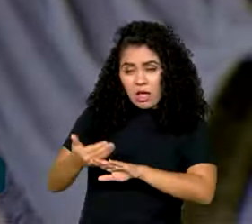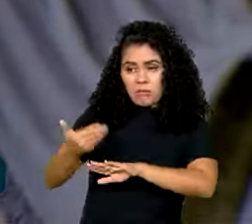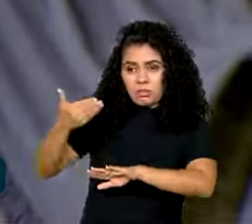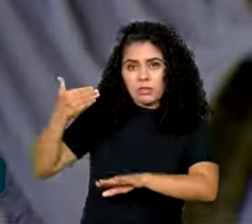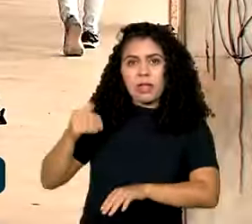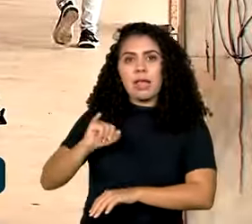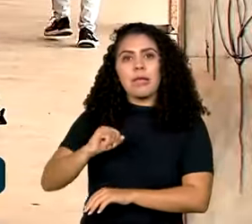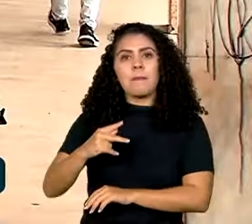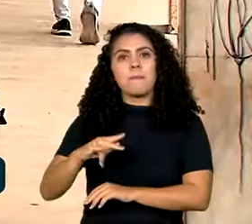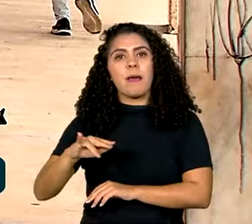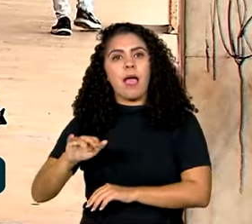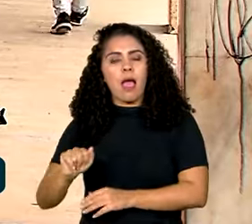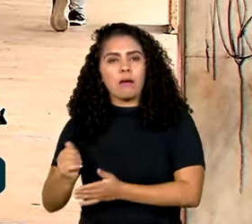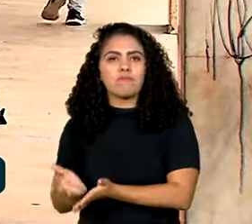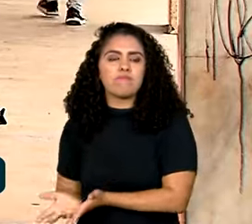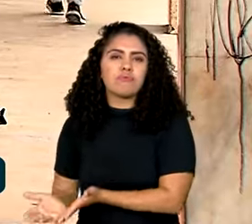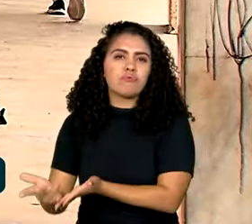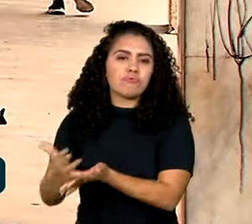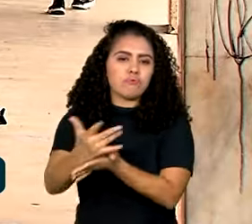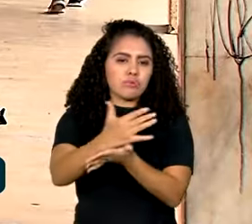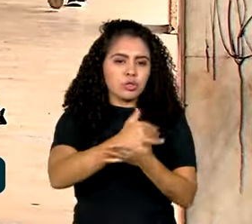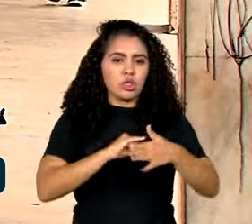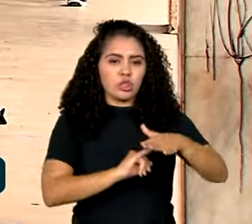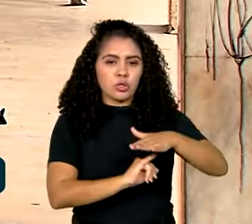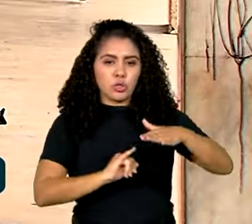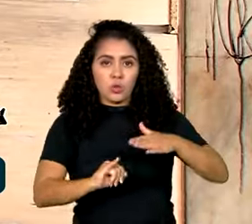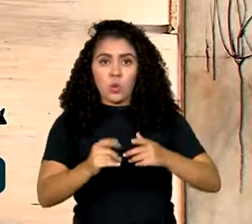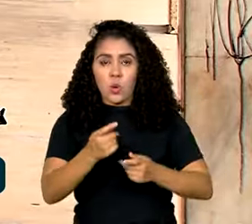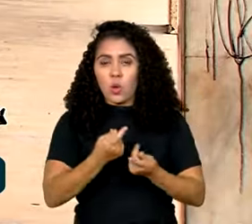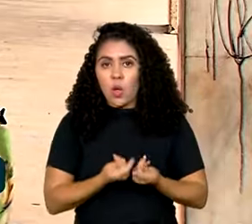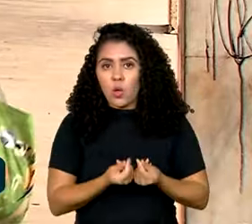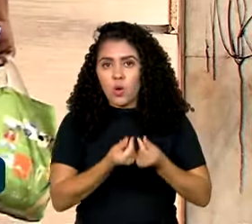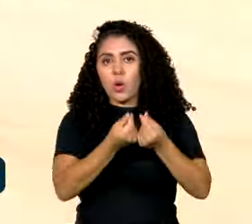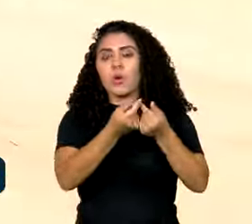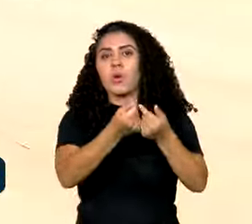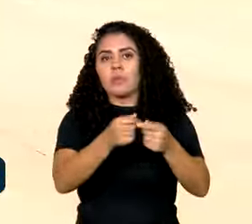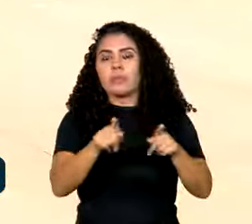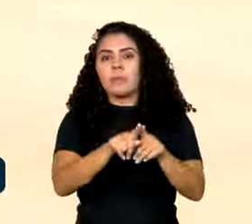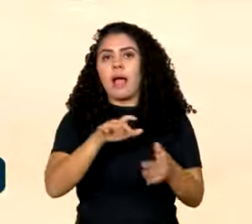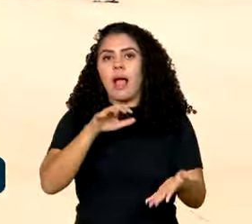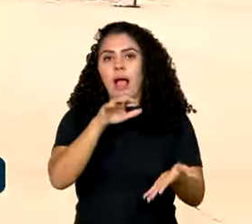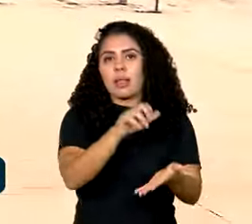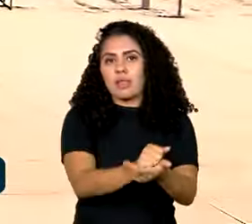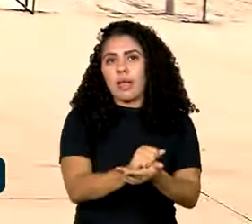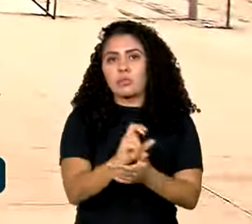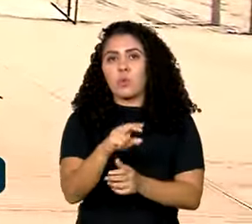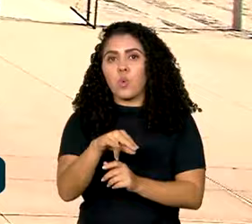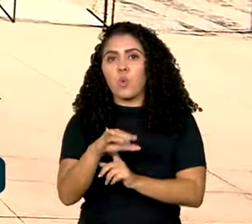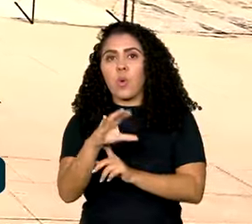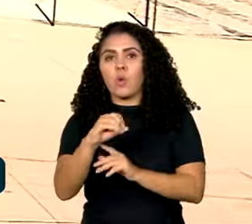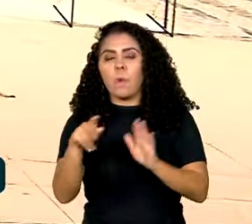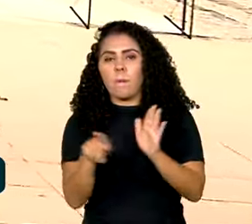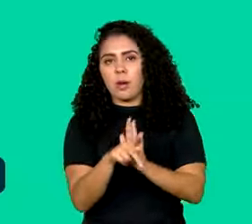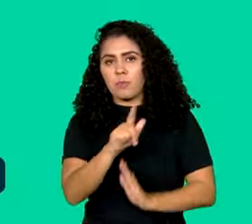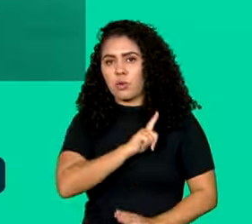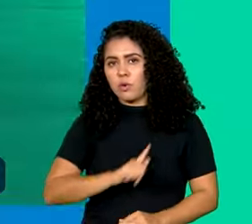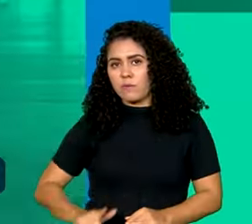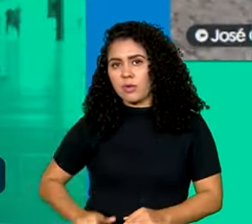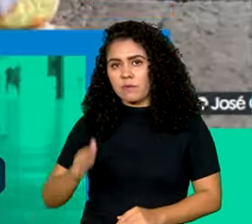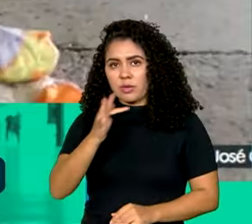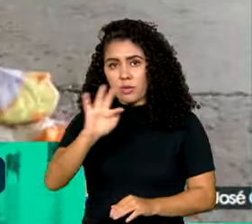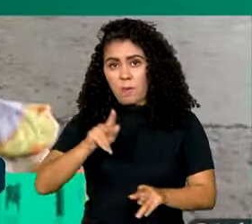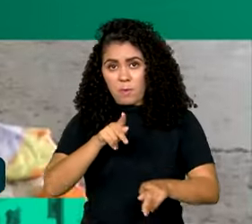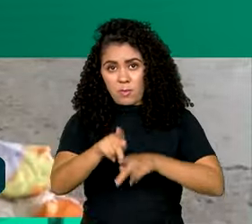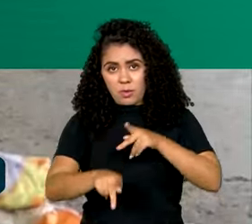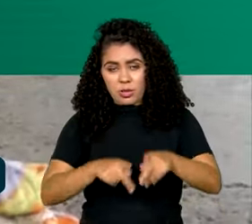do IPEA, o Instituto de Pesquisa Econômica Aplicada e do Cadastro Único do Governo Federal, a população, em